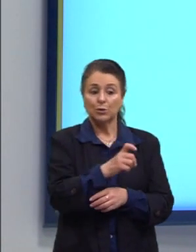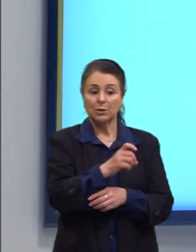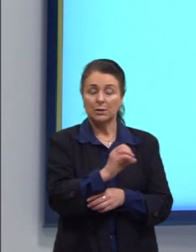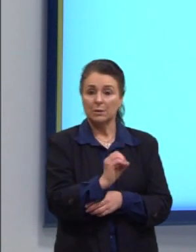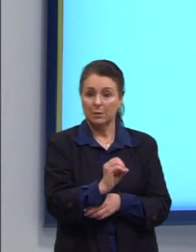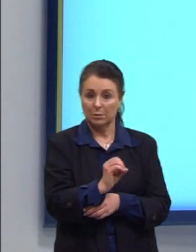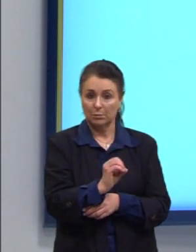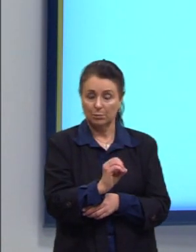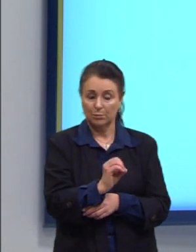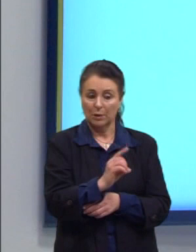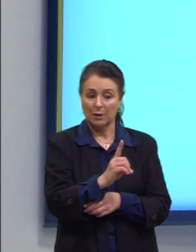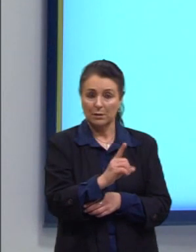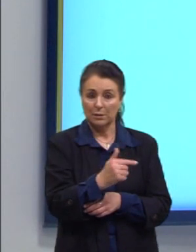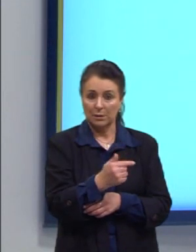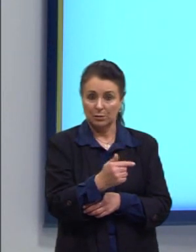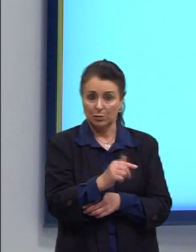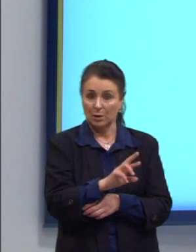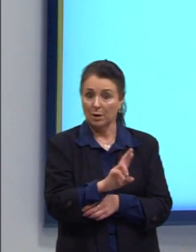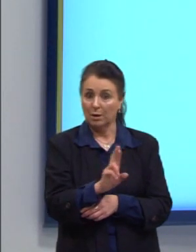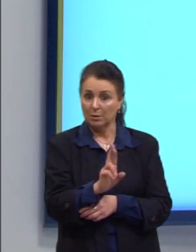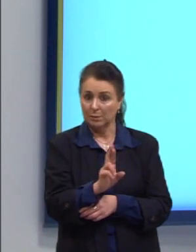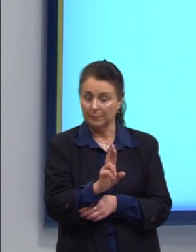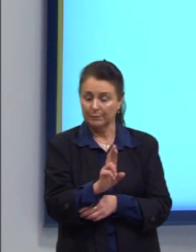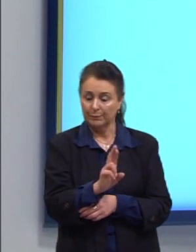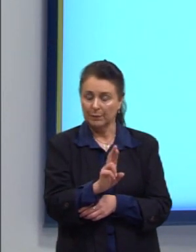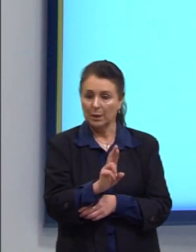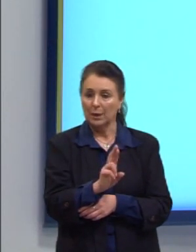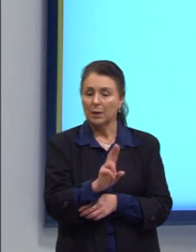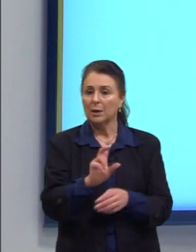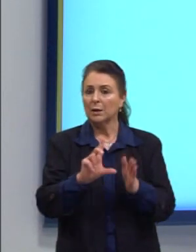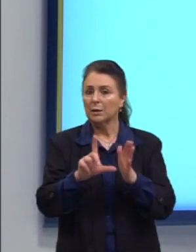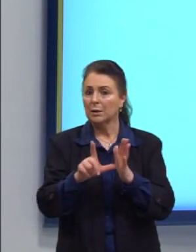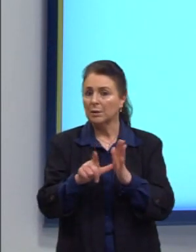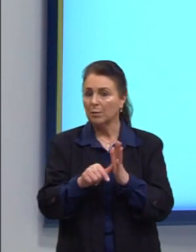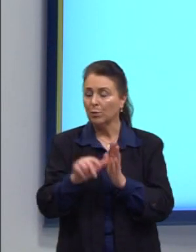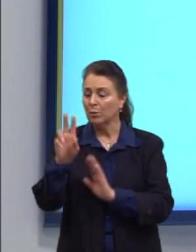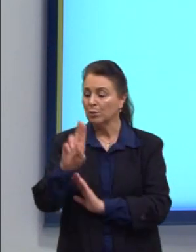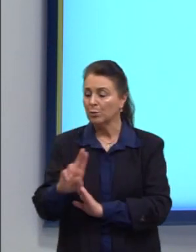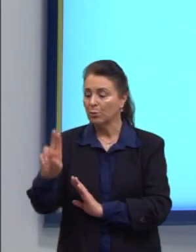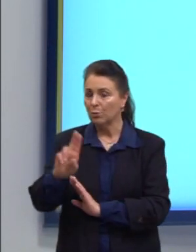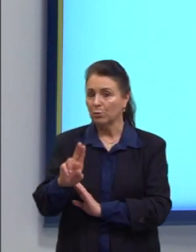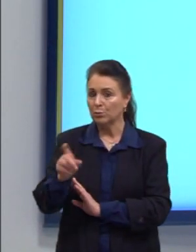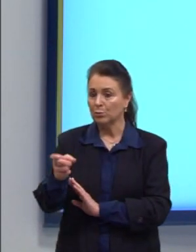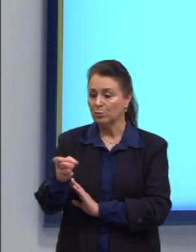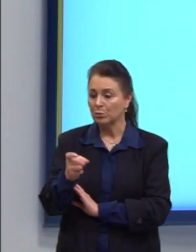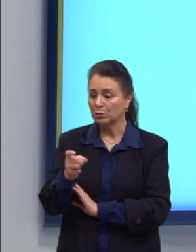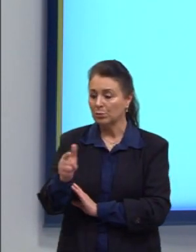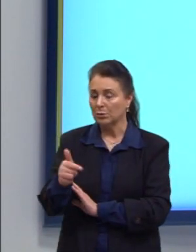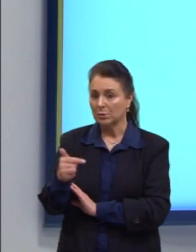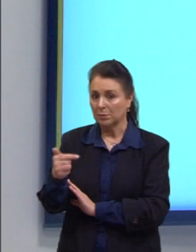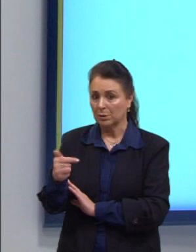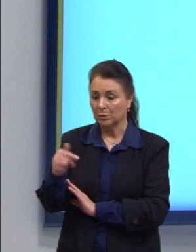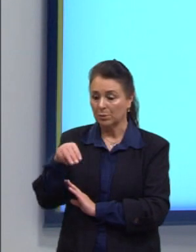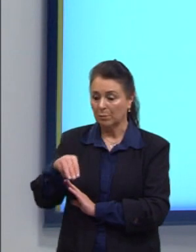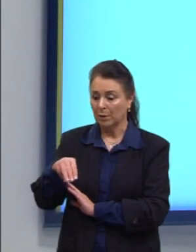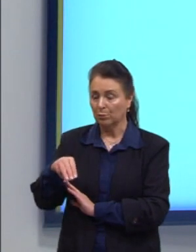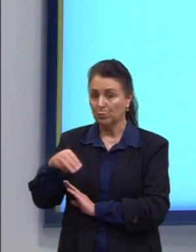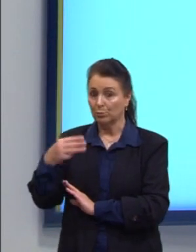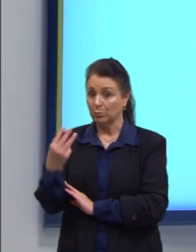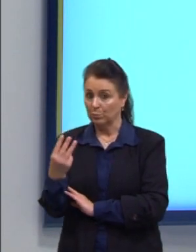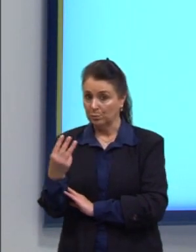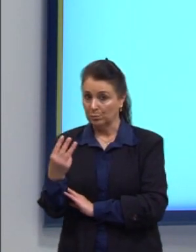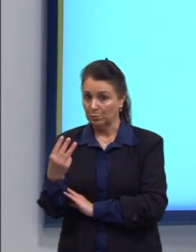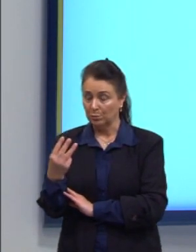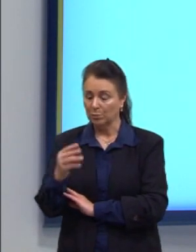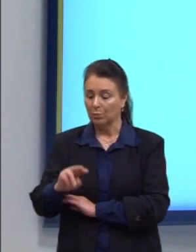parte de 17 reais. E aqui, quando o consumo, né, o X for igual ali a 7 metros cúbicos,